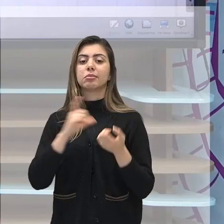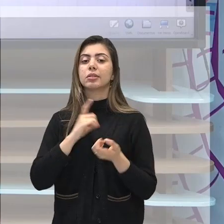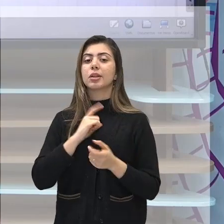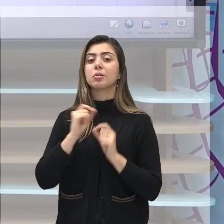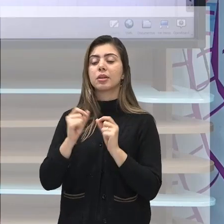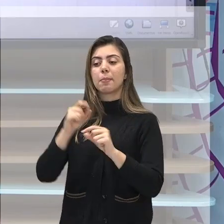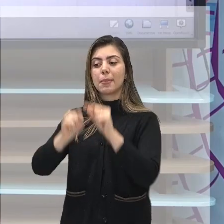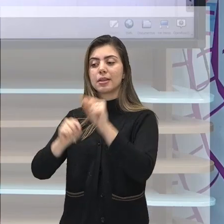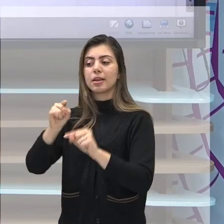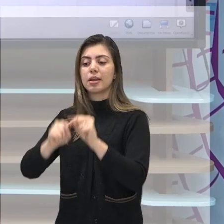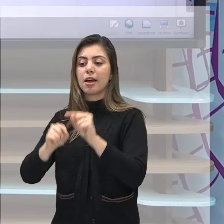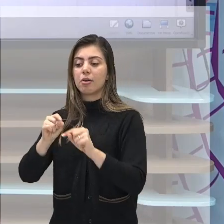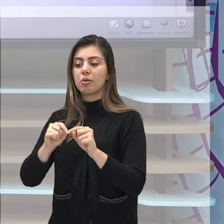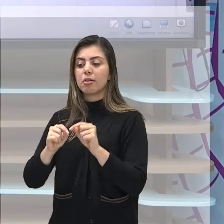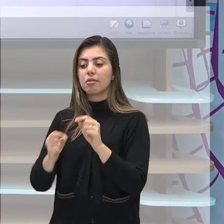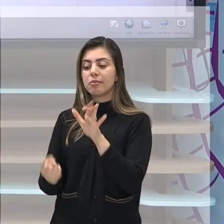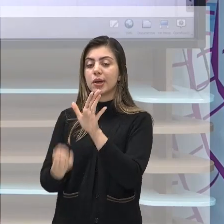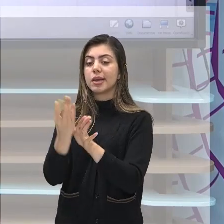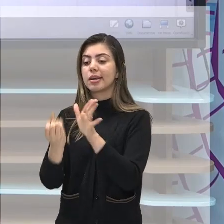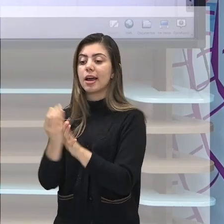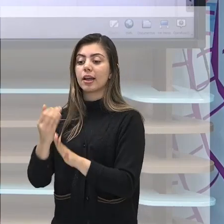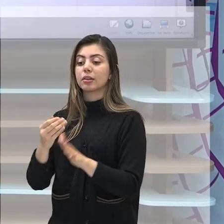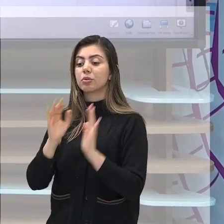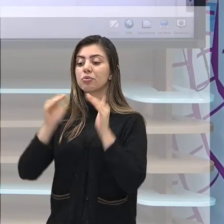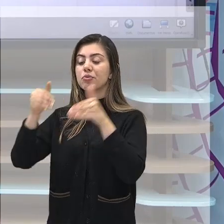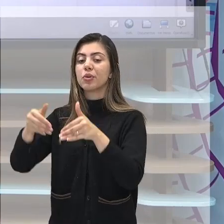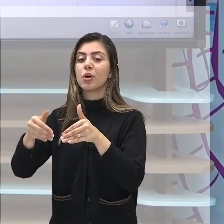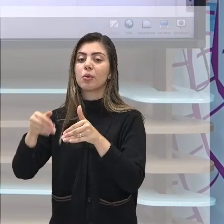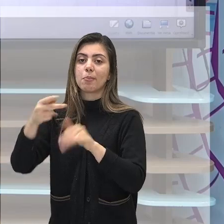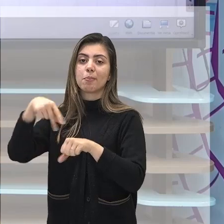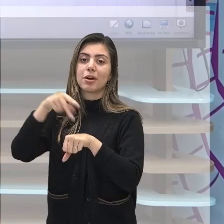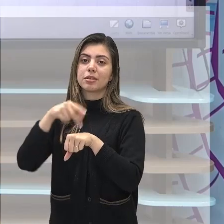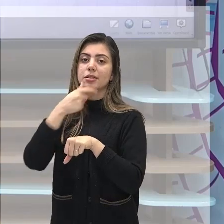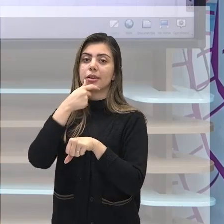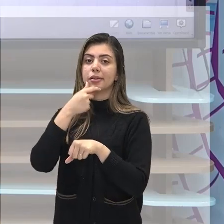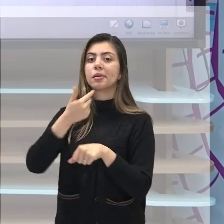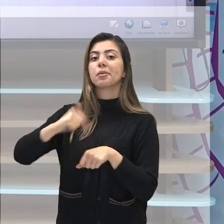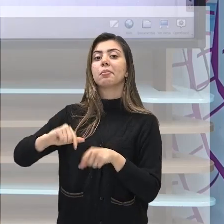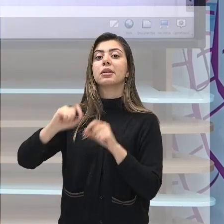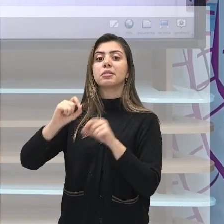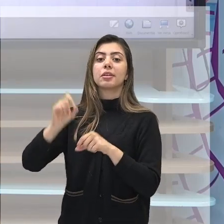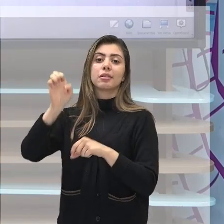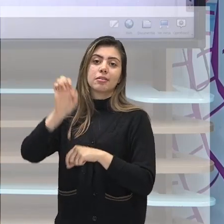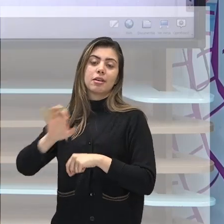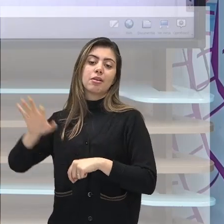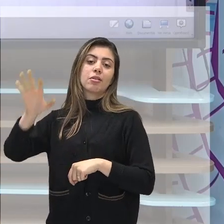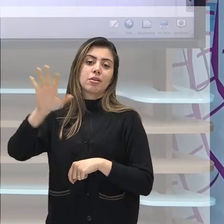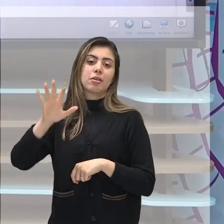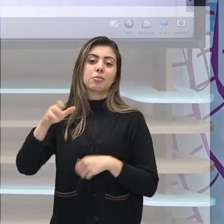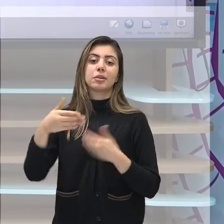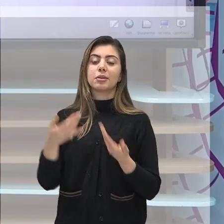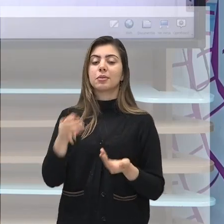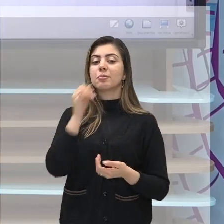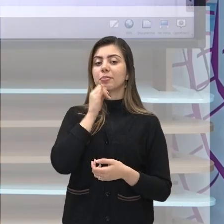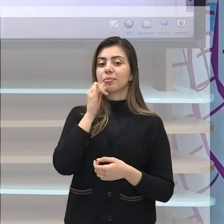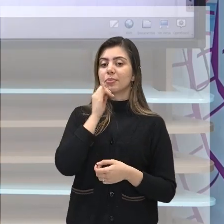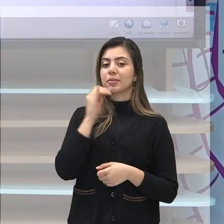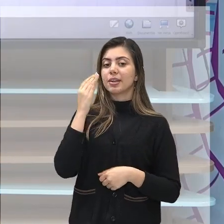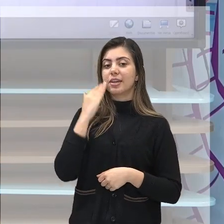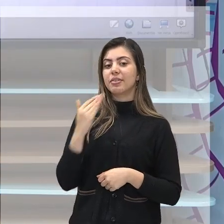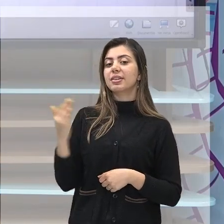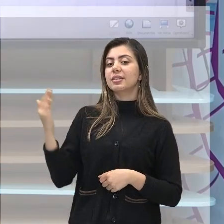focados principalmente para a Inglaterra e para o continente europeu, como por exemplo, como vemos na imagem,